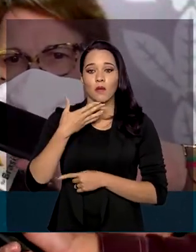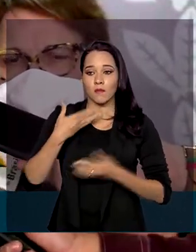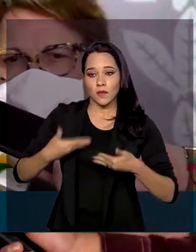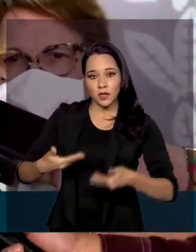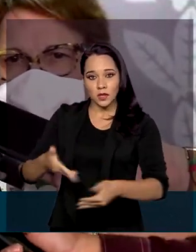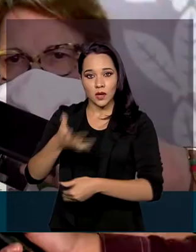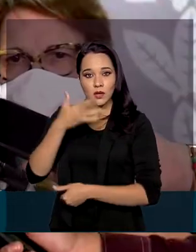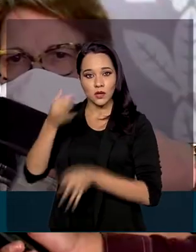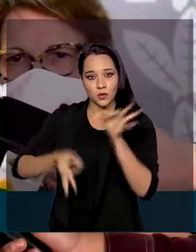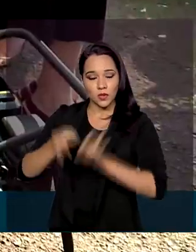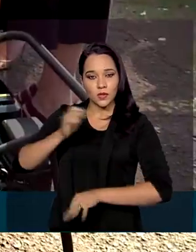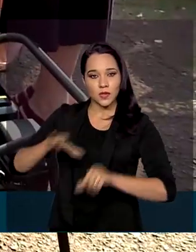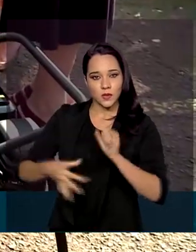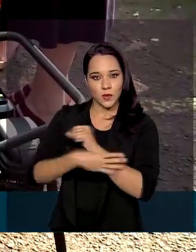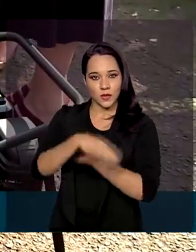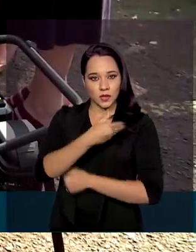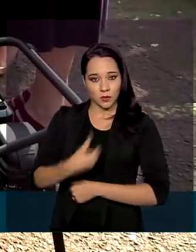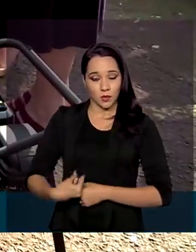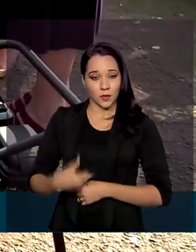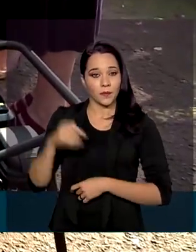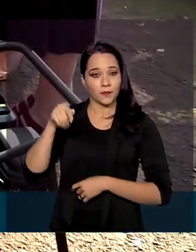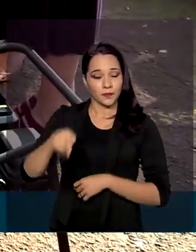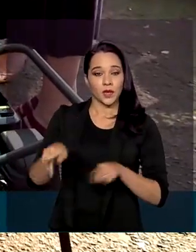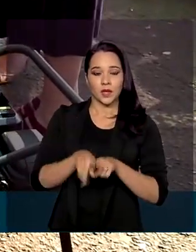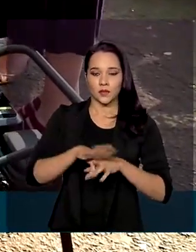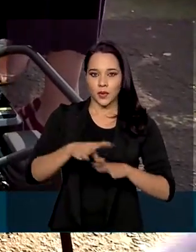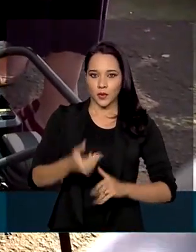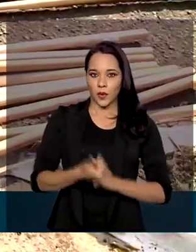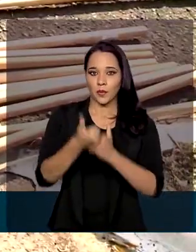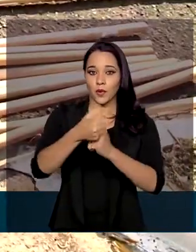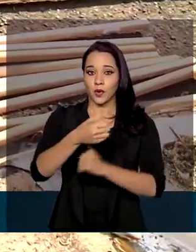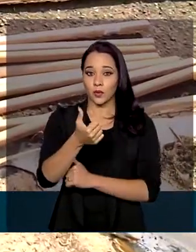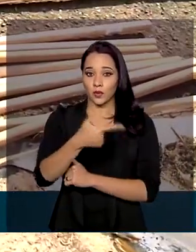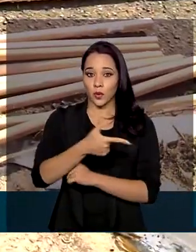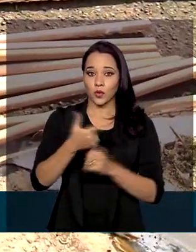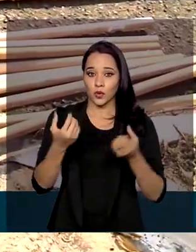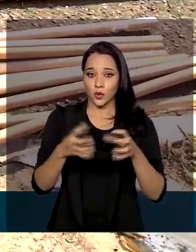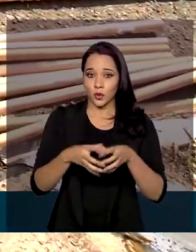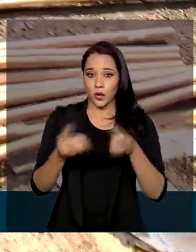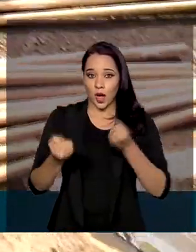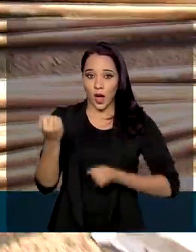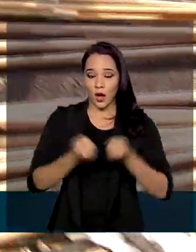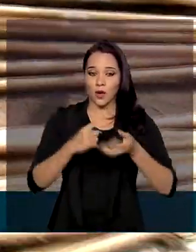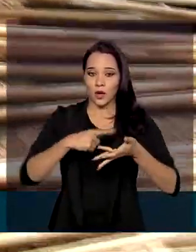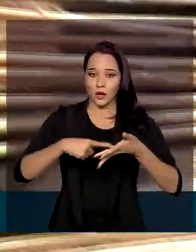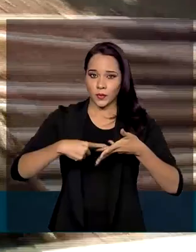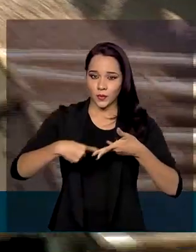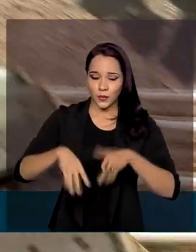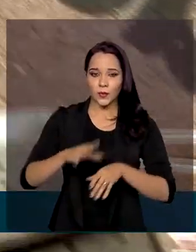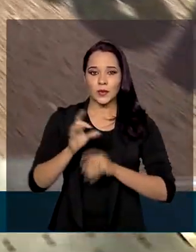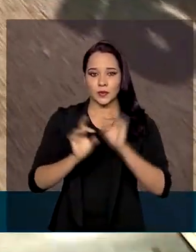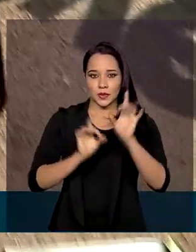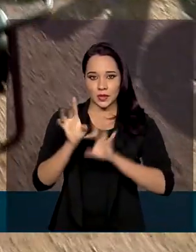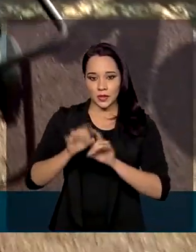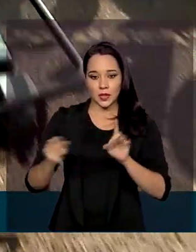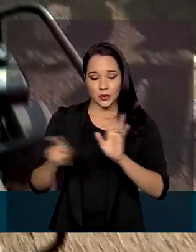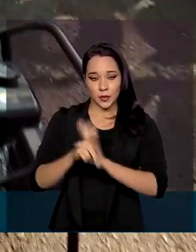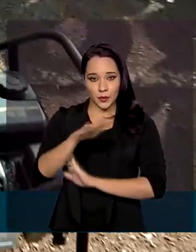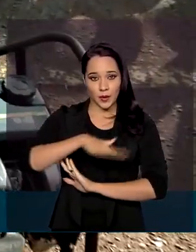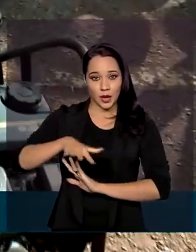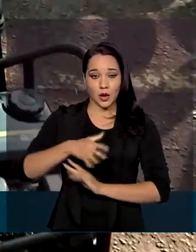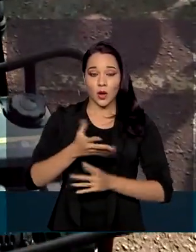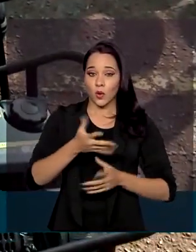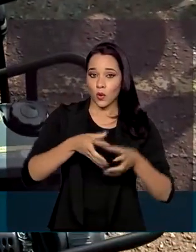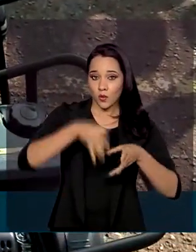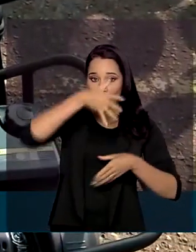Justiça e Segurança Pública. Além do efetivo, o apoio conta com 12 viaturas e equipamentos especializados. Os bombeiros vão